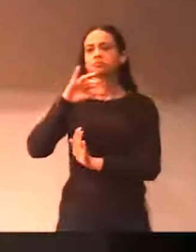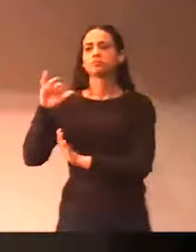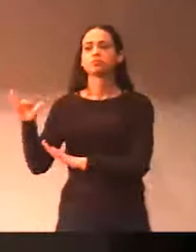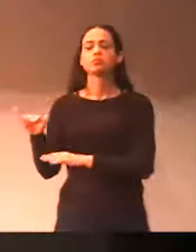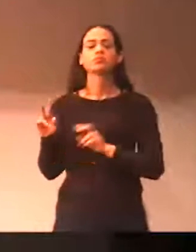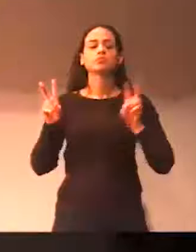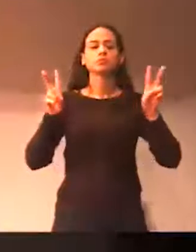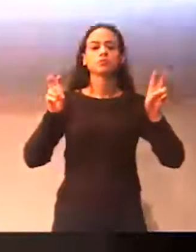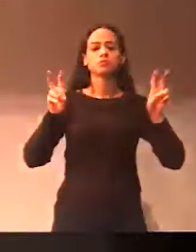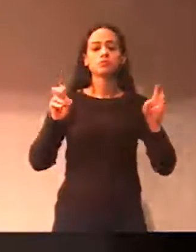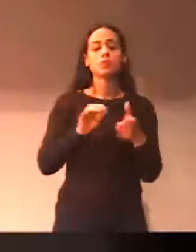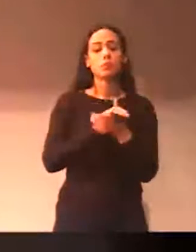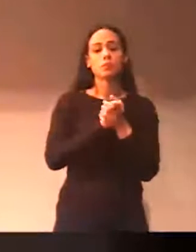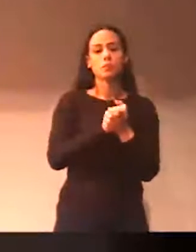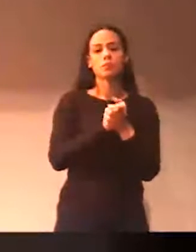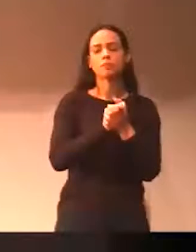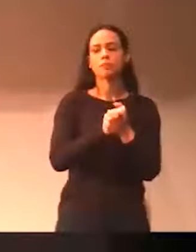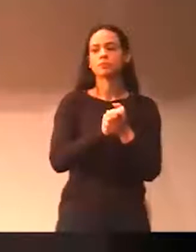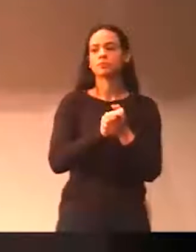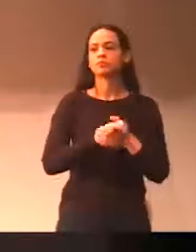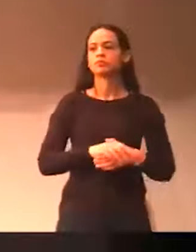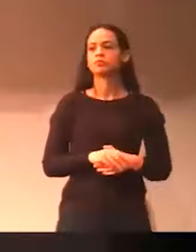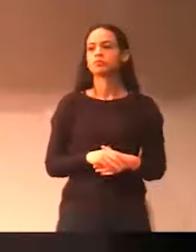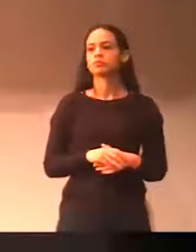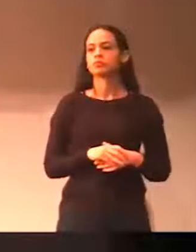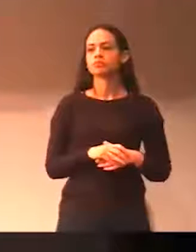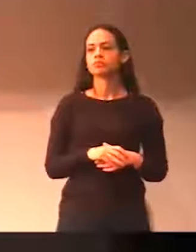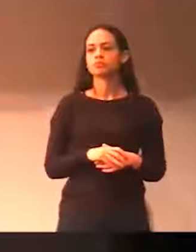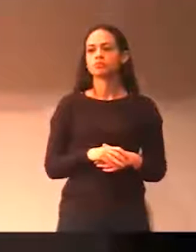Flive, que eu estive presente com o meu filho aqui,